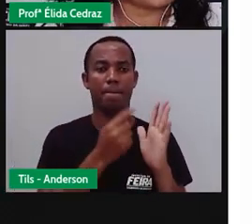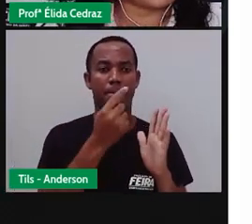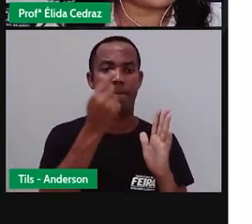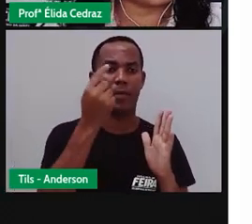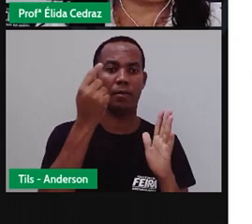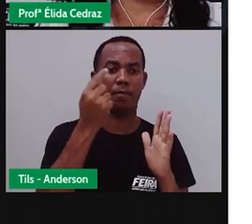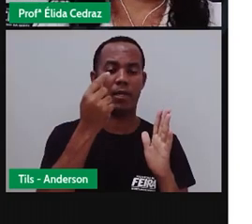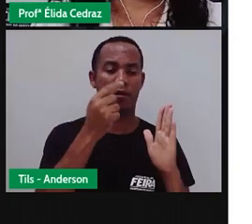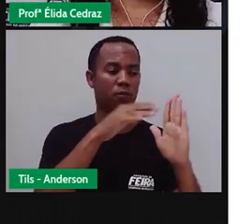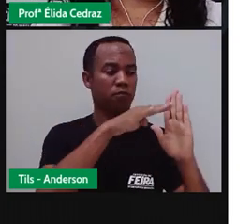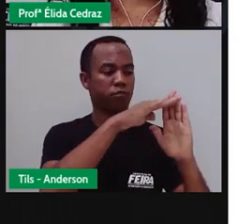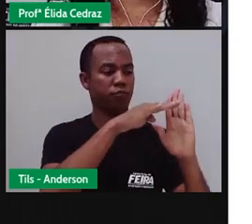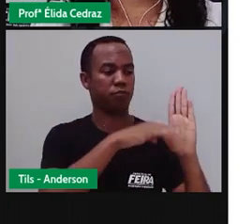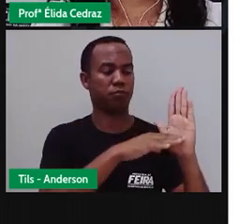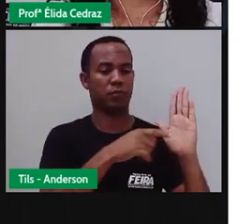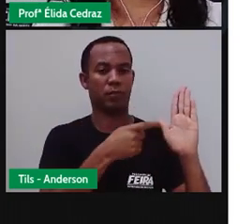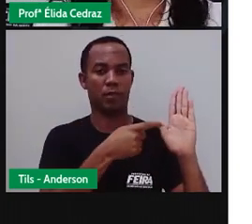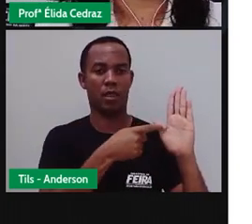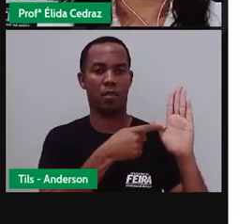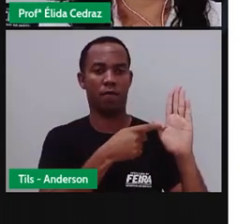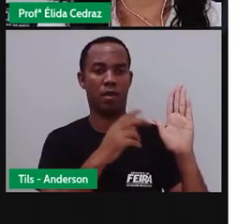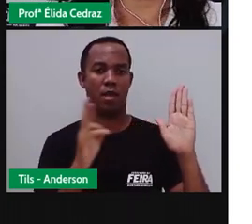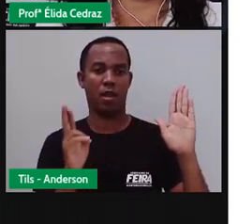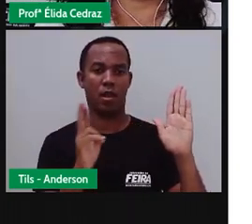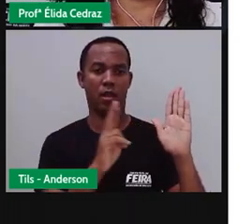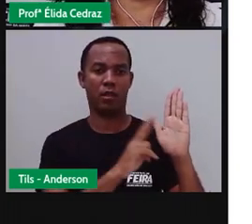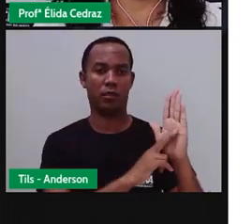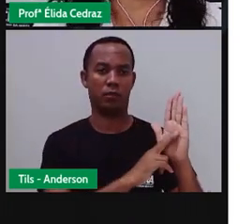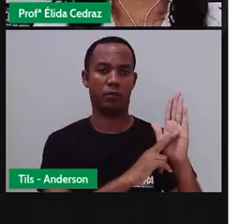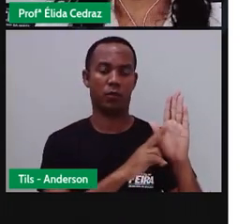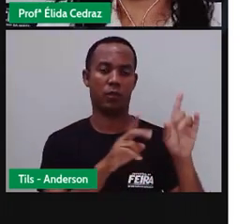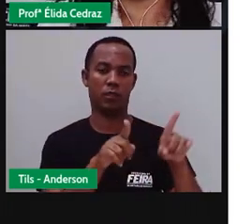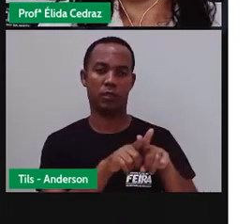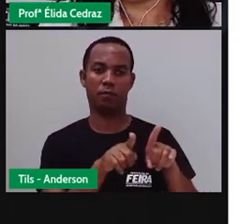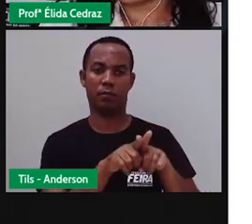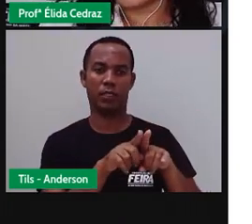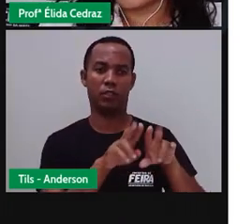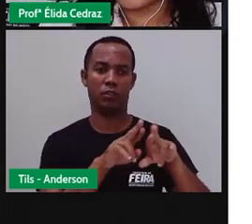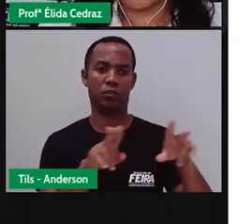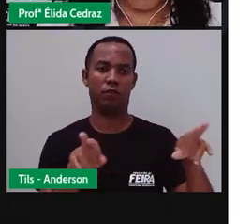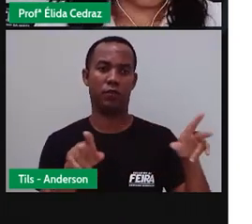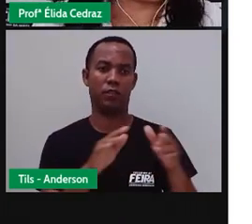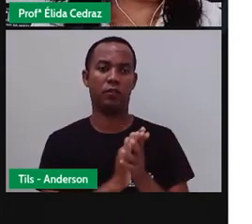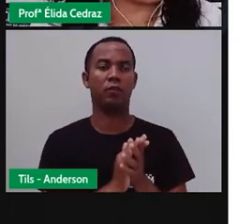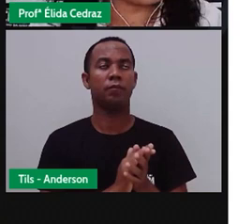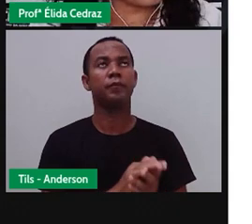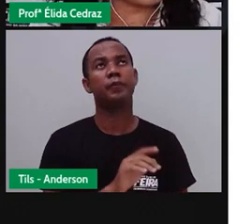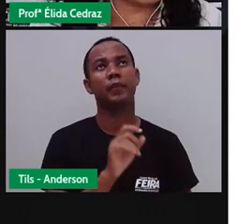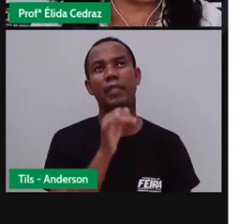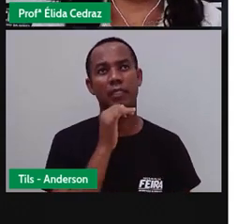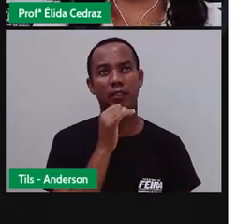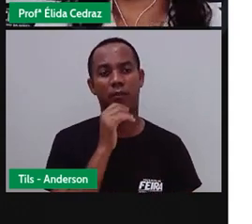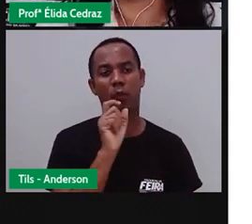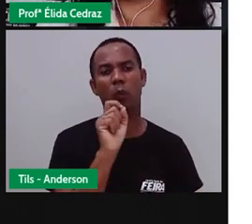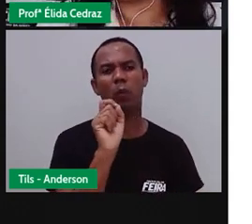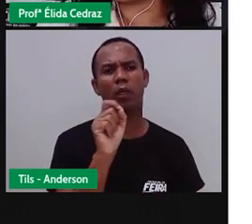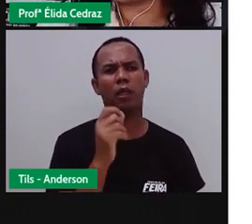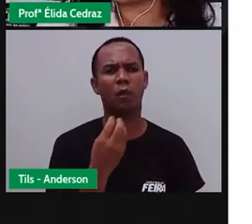parágrafo. E elas respondem essas questões. O que? Como?